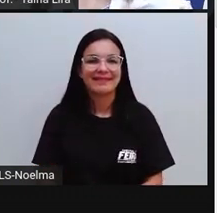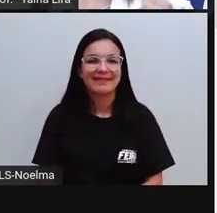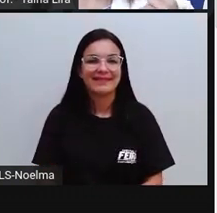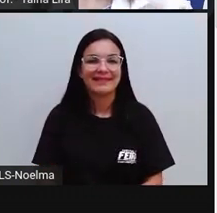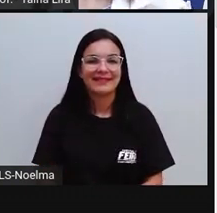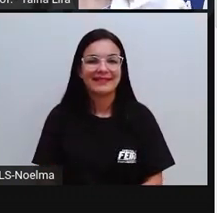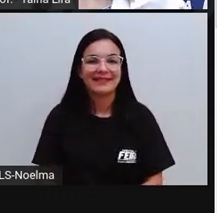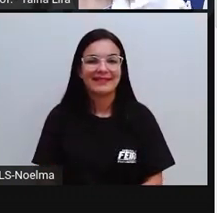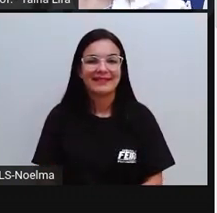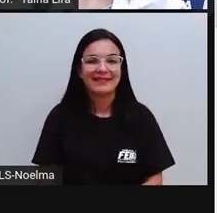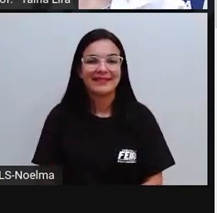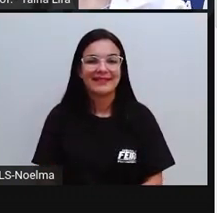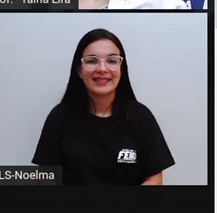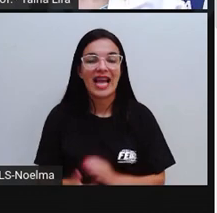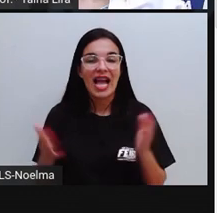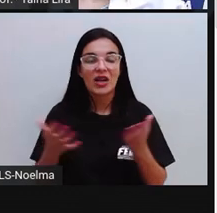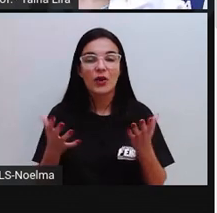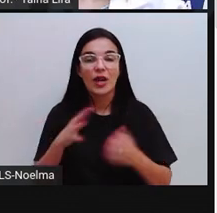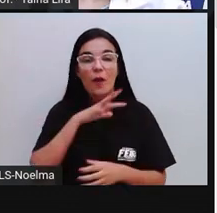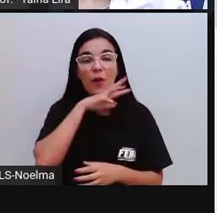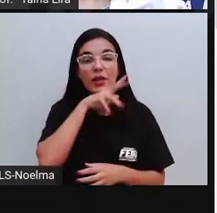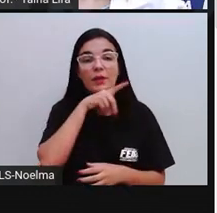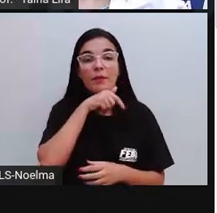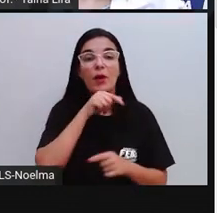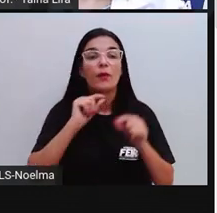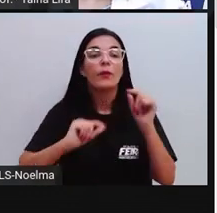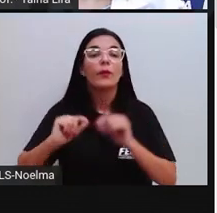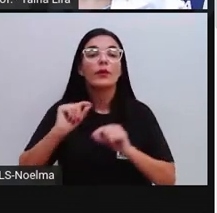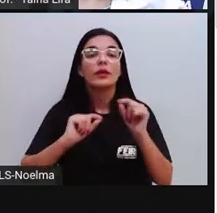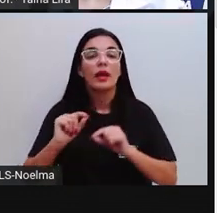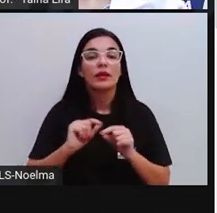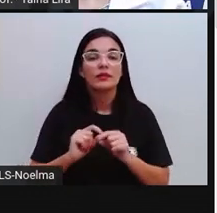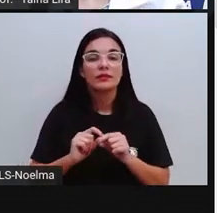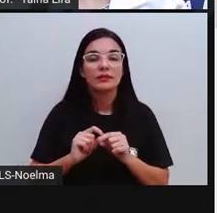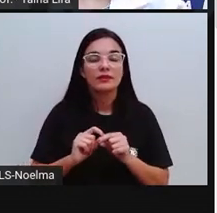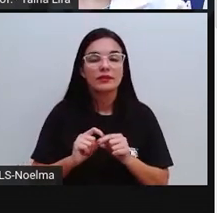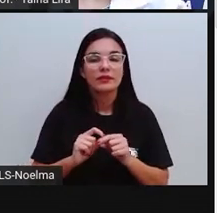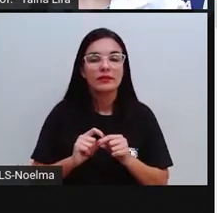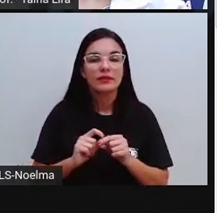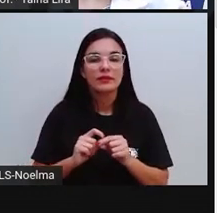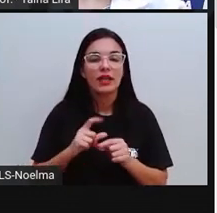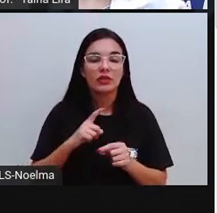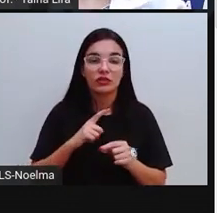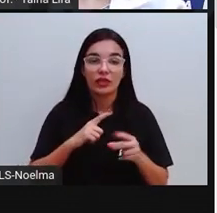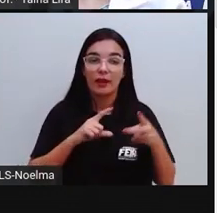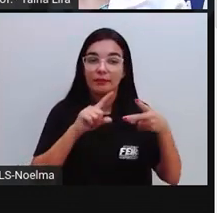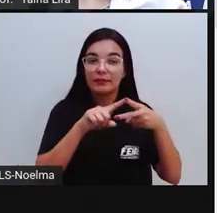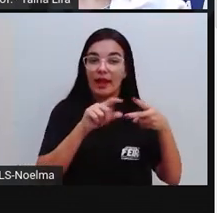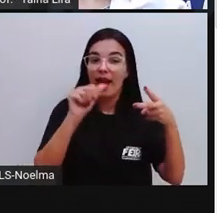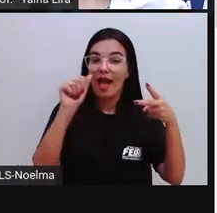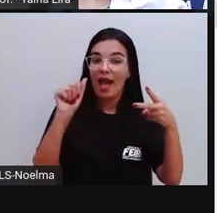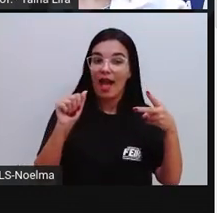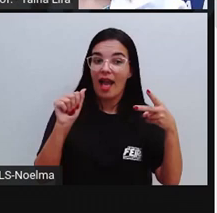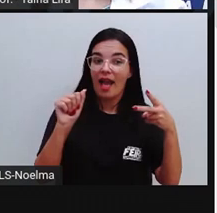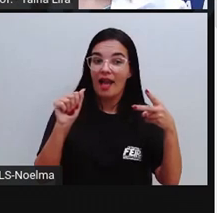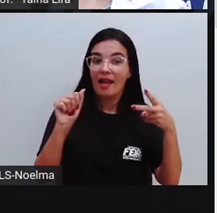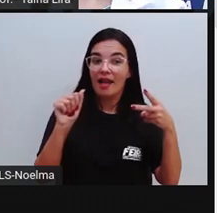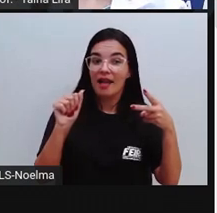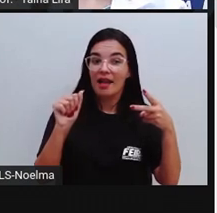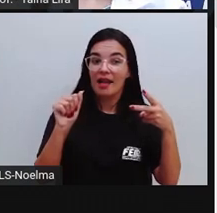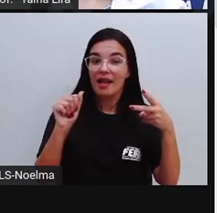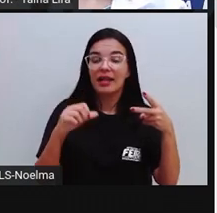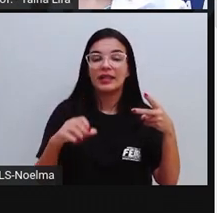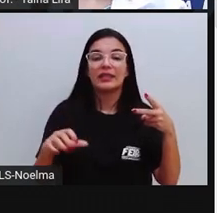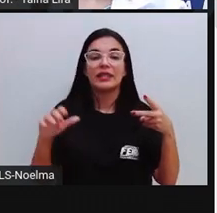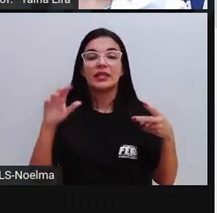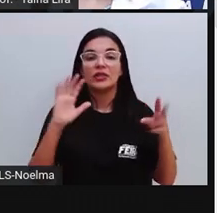Agora, extrativismo animal. Nós já vimos que a letra A aqui é o extrativismo vegetal, certo? E vimos que a